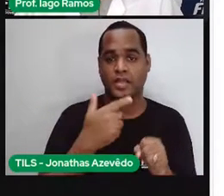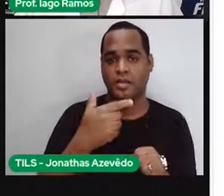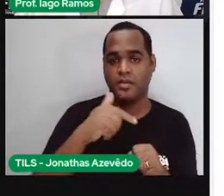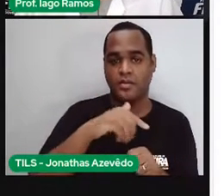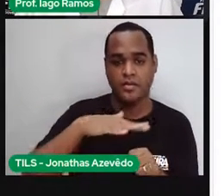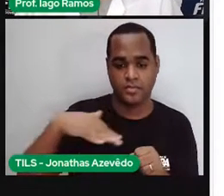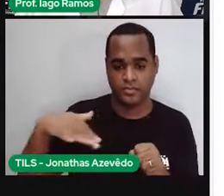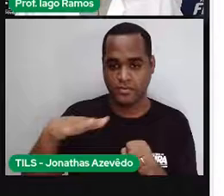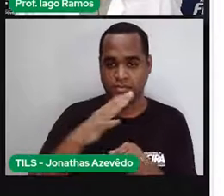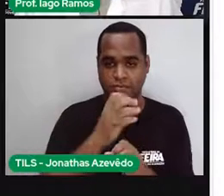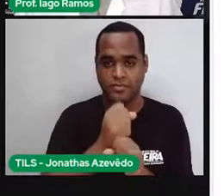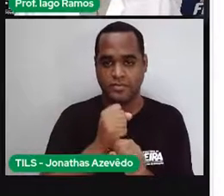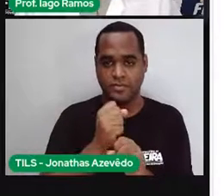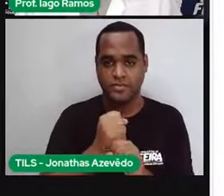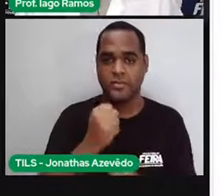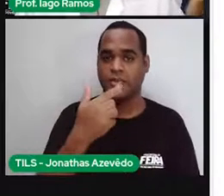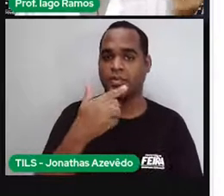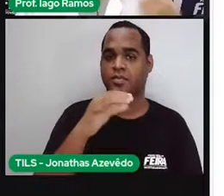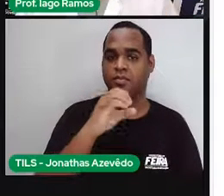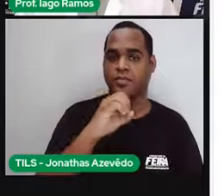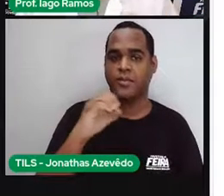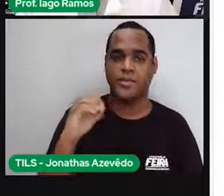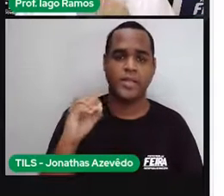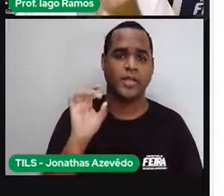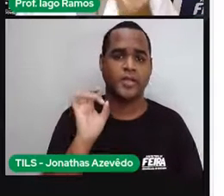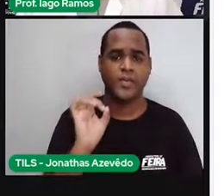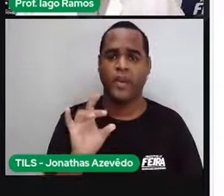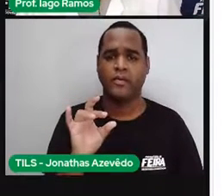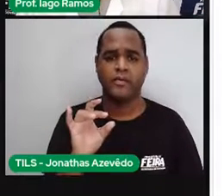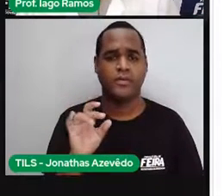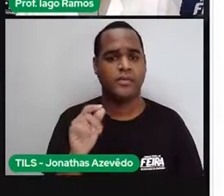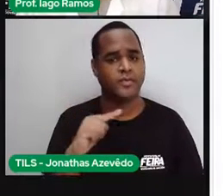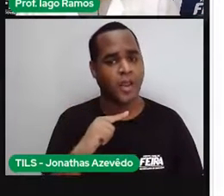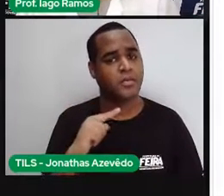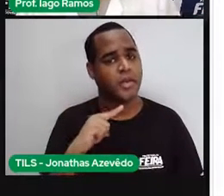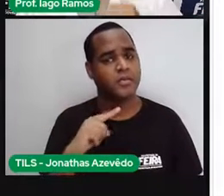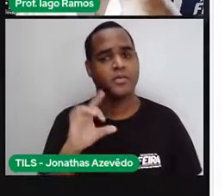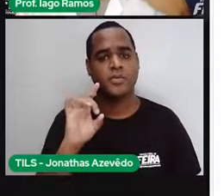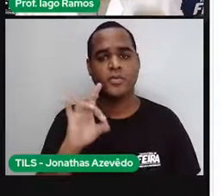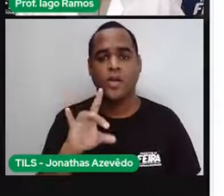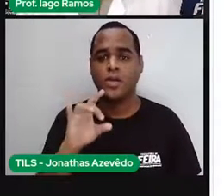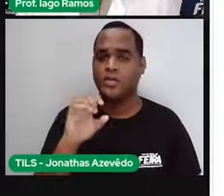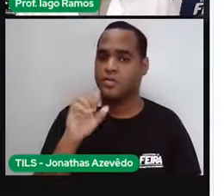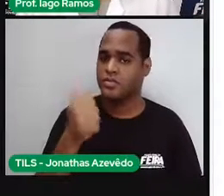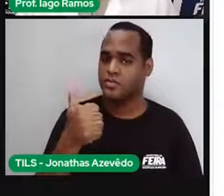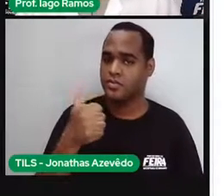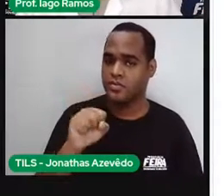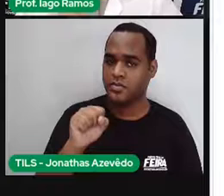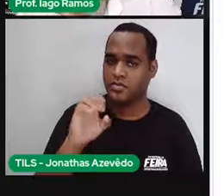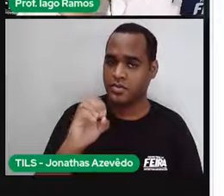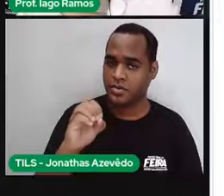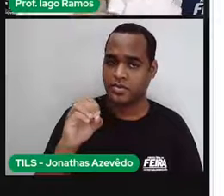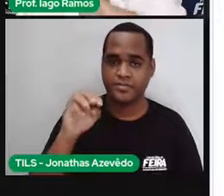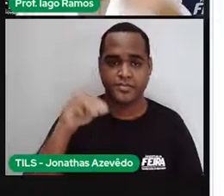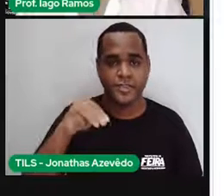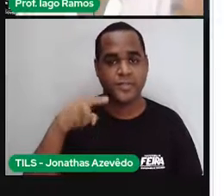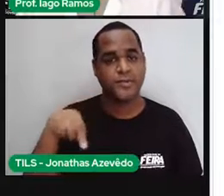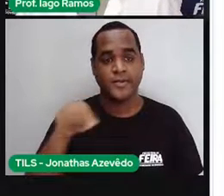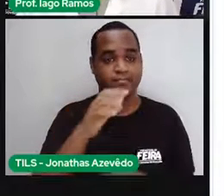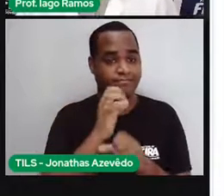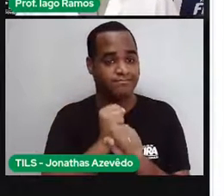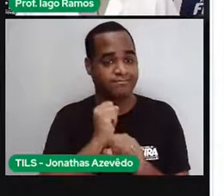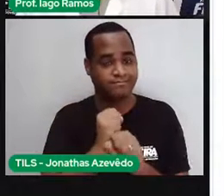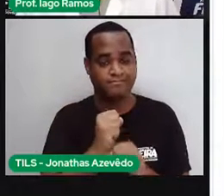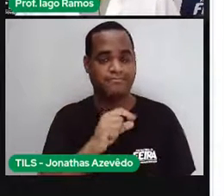perímetro dele é 200 metros. E só tem 180 metros de tela para fazer esse contorno. Então, o terreno 1